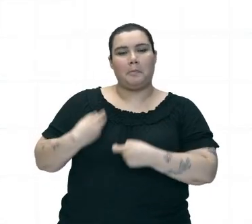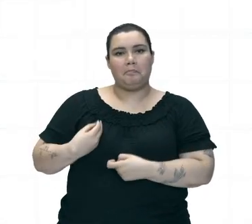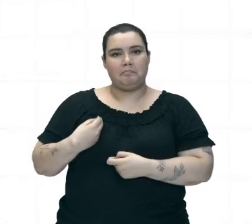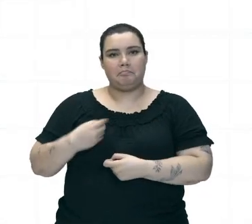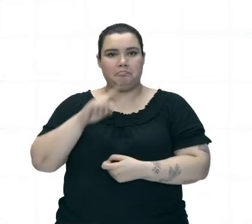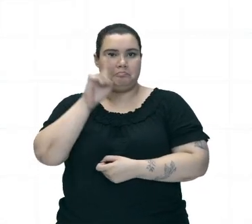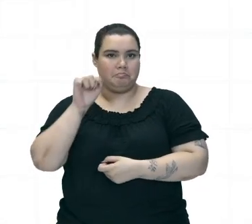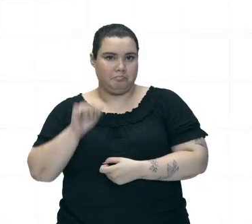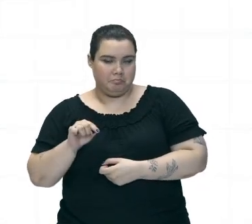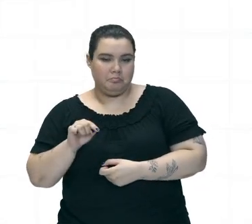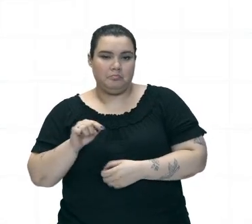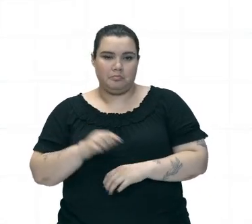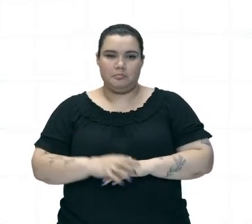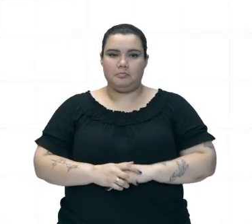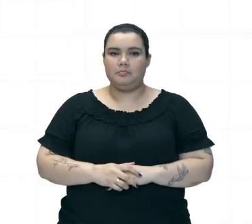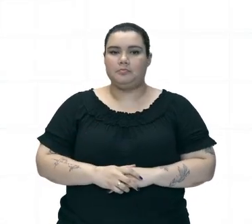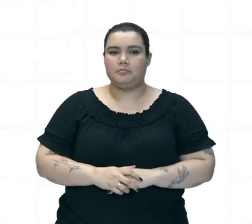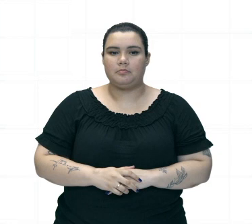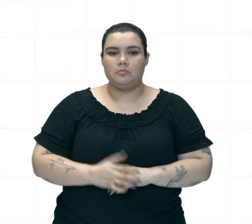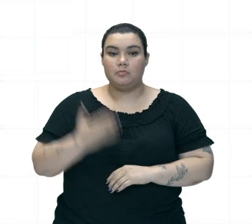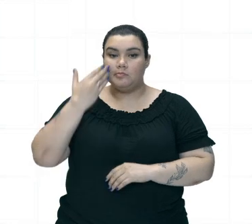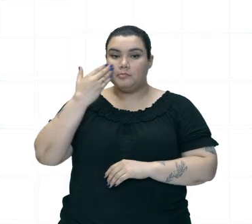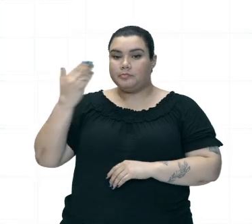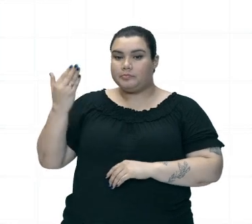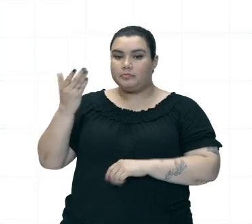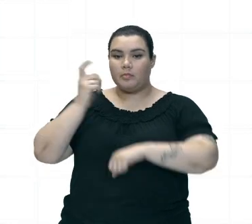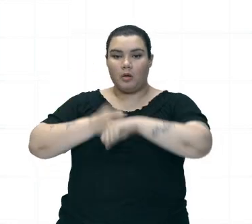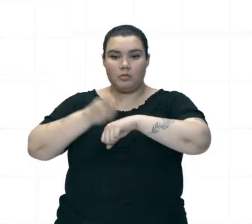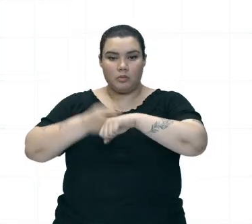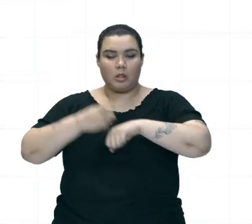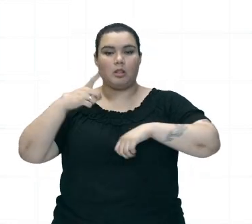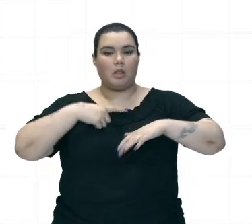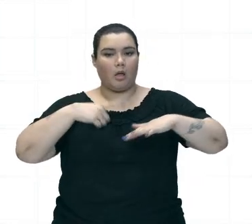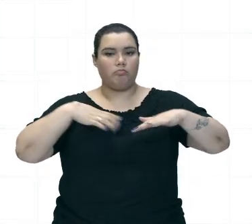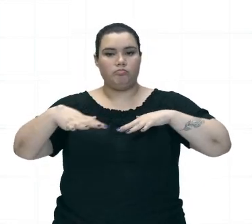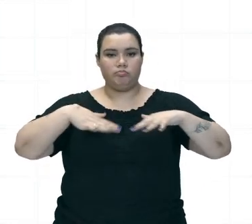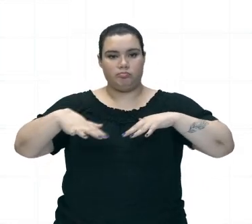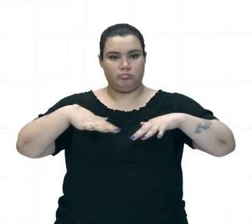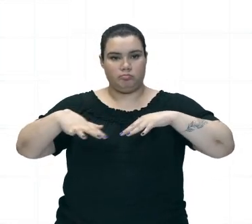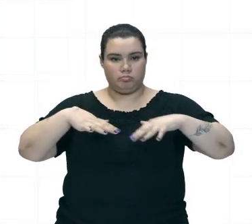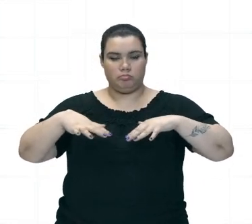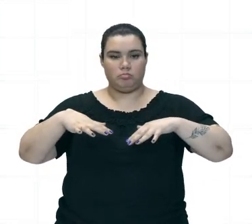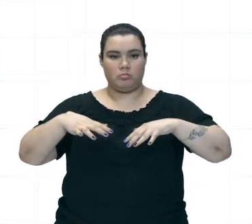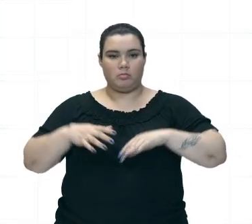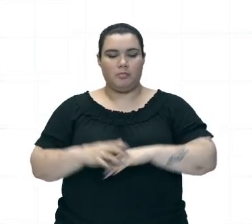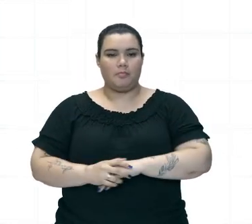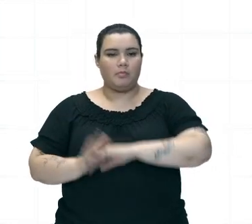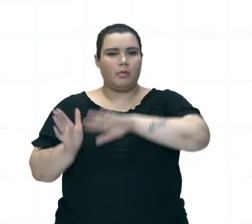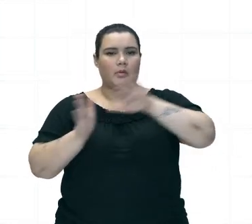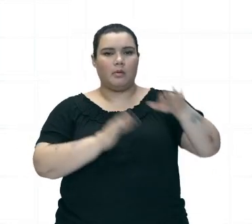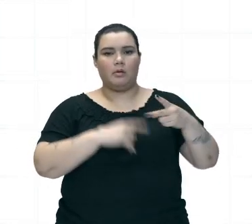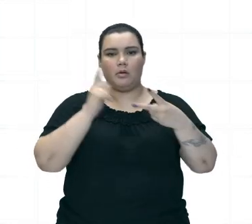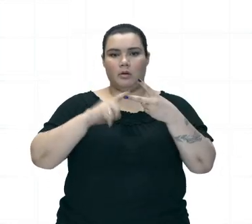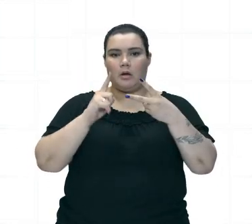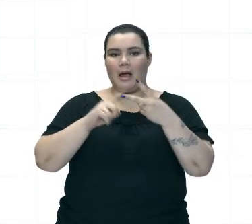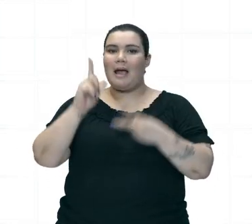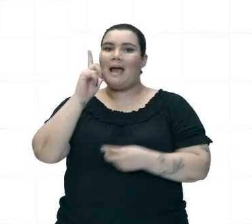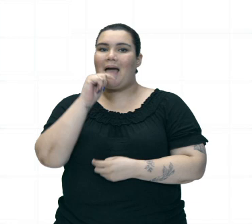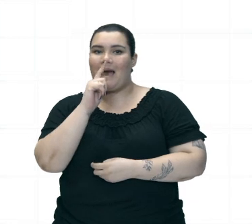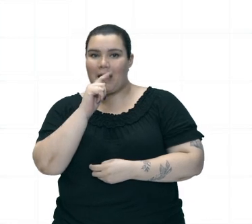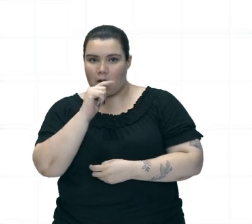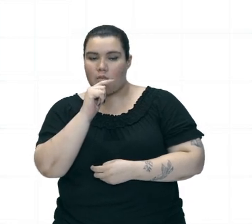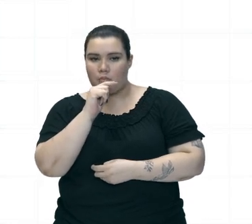Então o sólido Ele tá aqui Em movimento Já o líquido Ele é mais Espaçoso